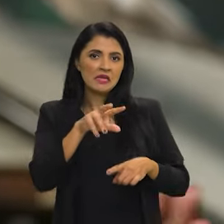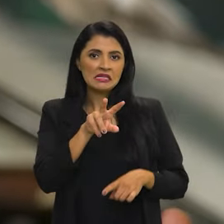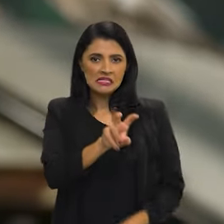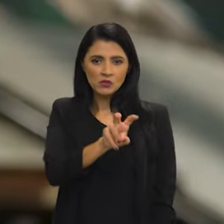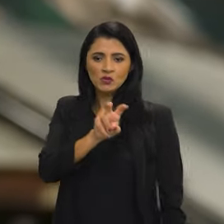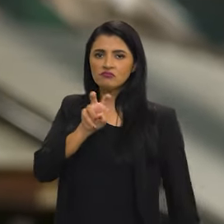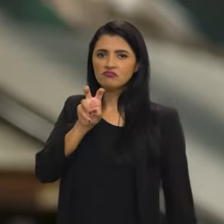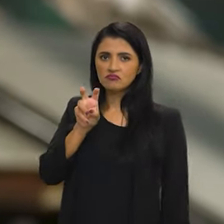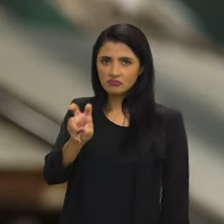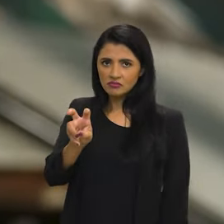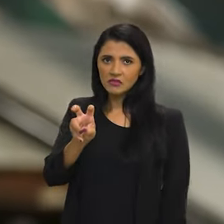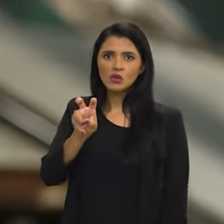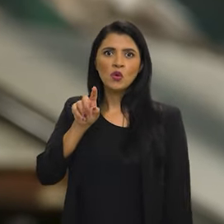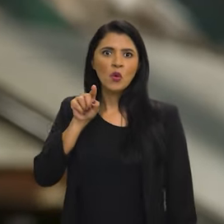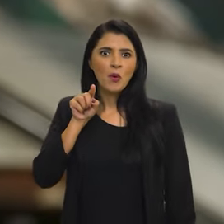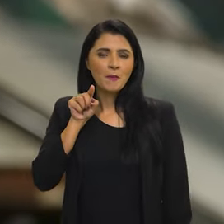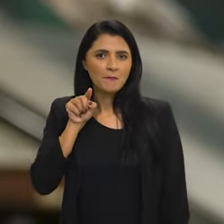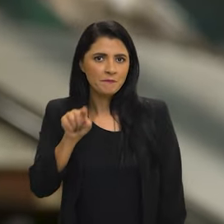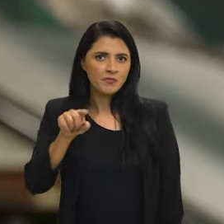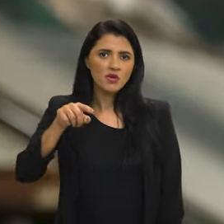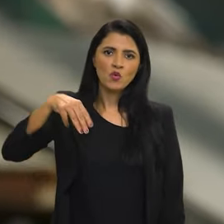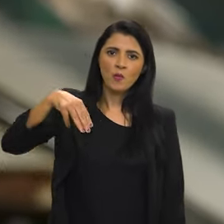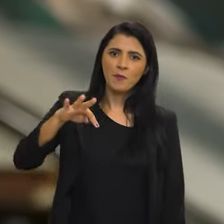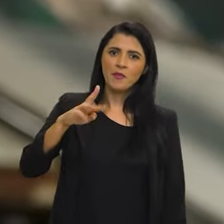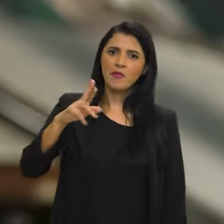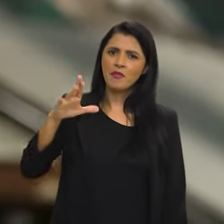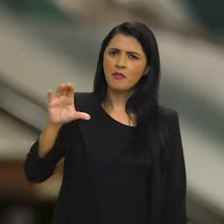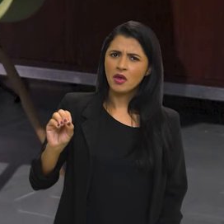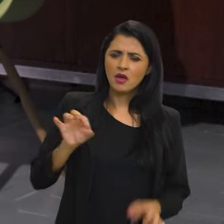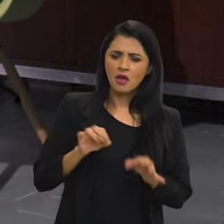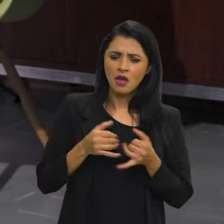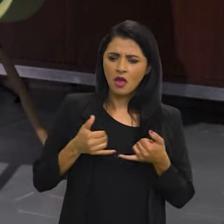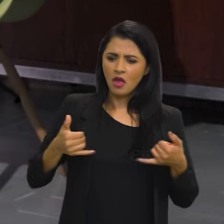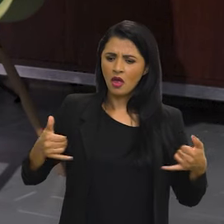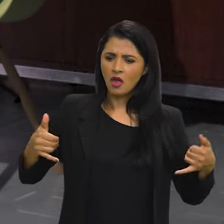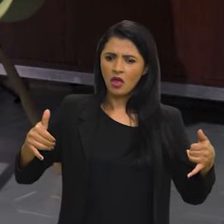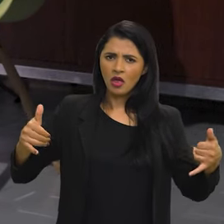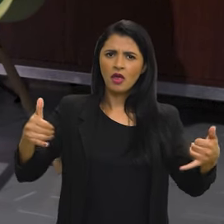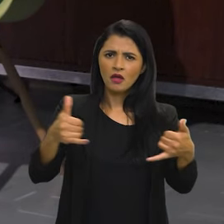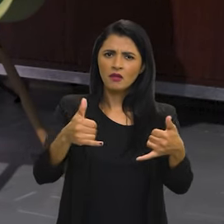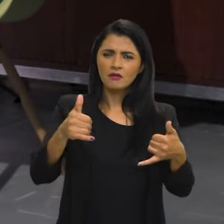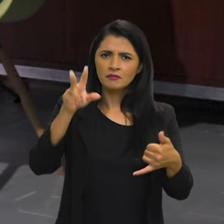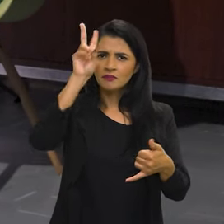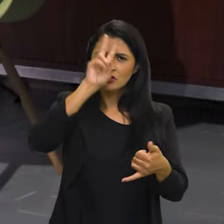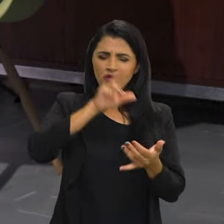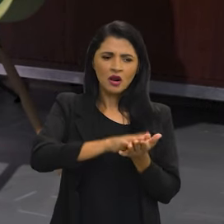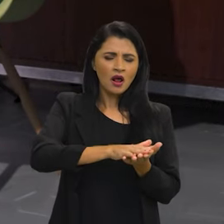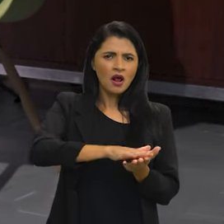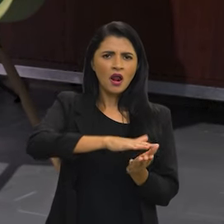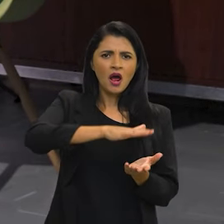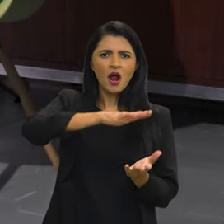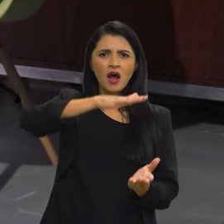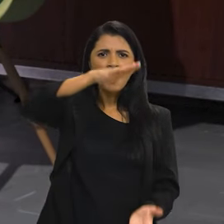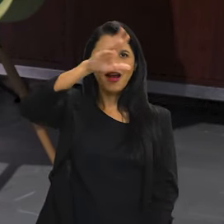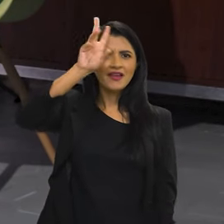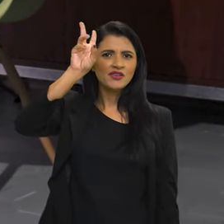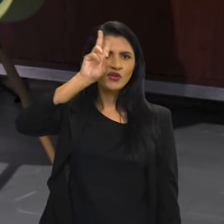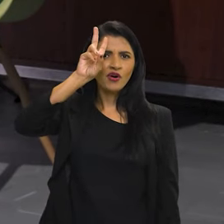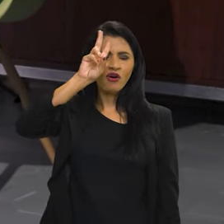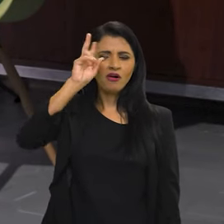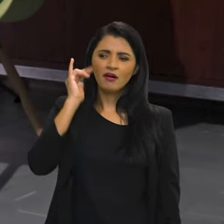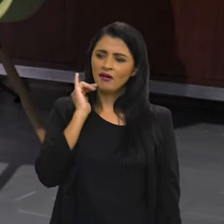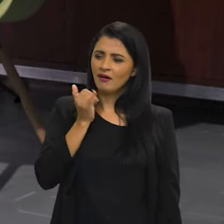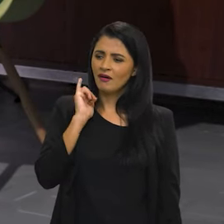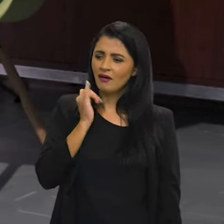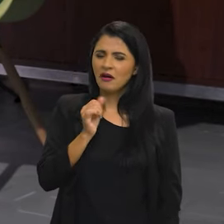se são 55 mil metros lineares, imagina a quantidade de histórias que podem ser